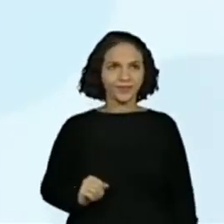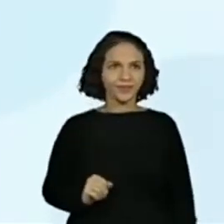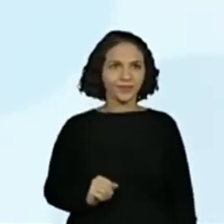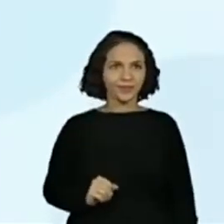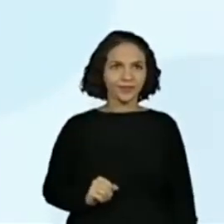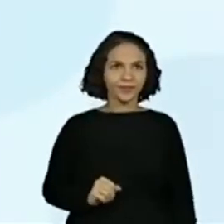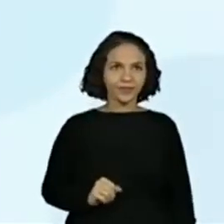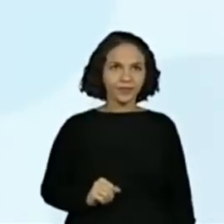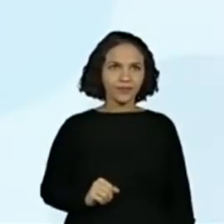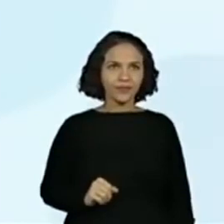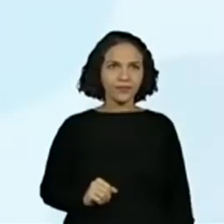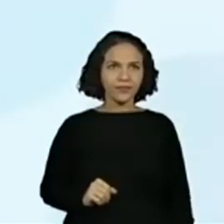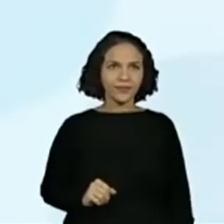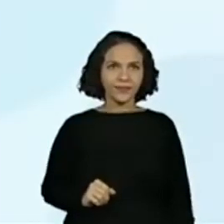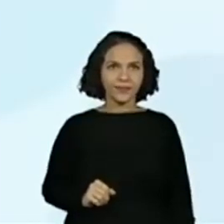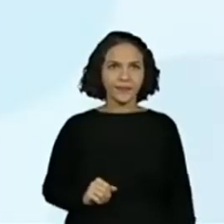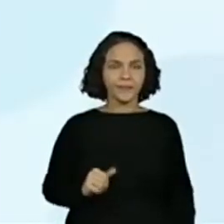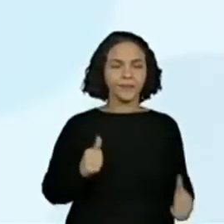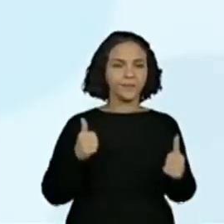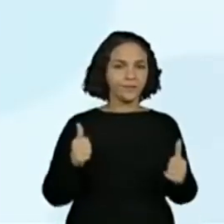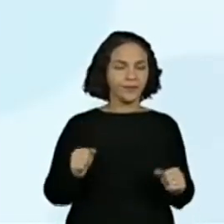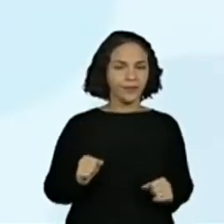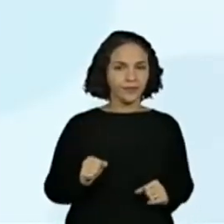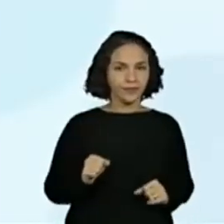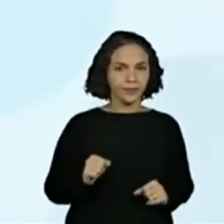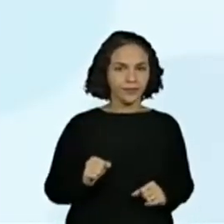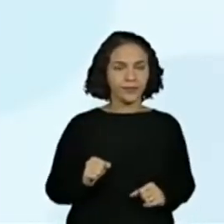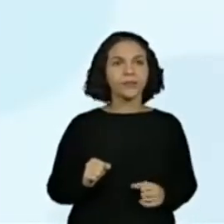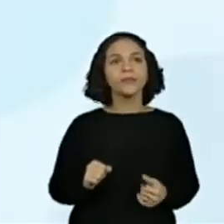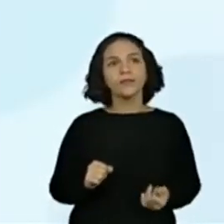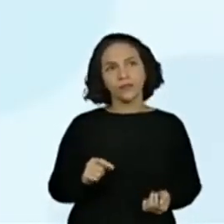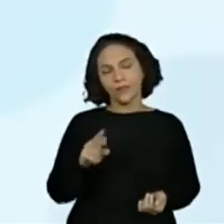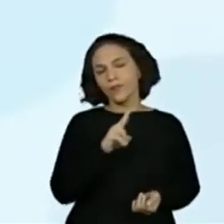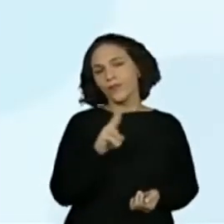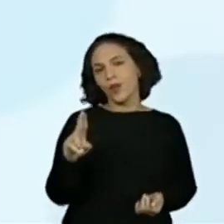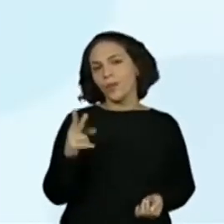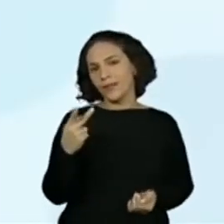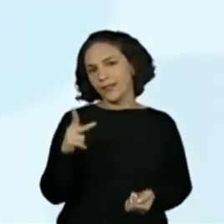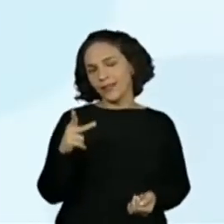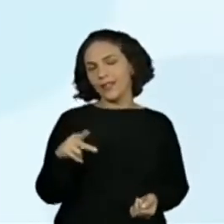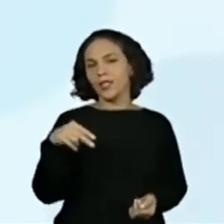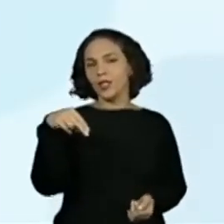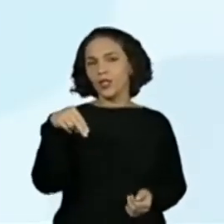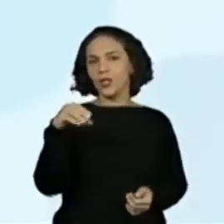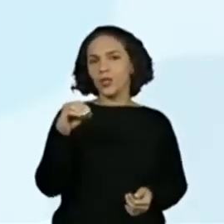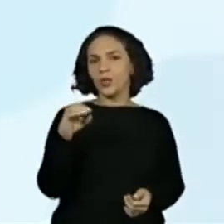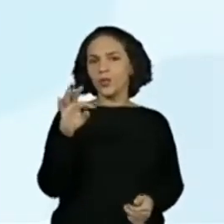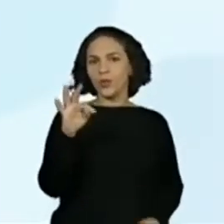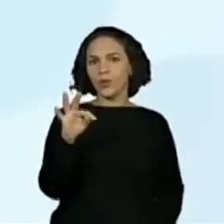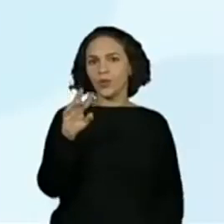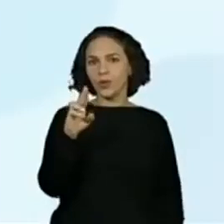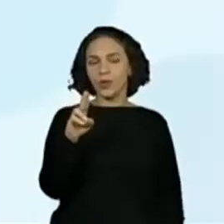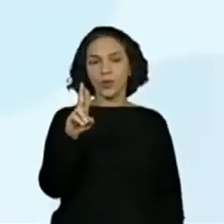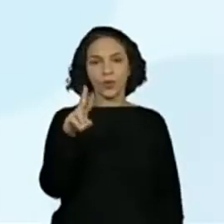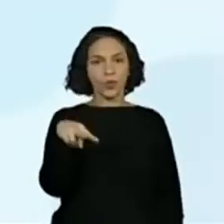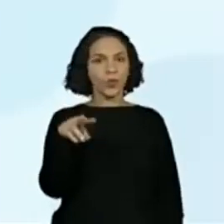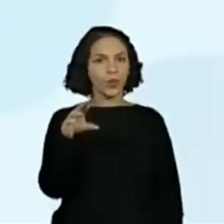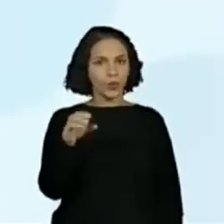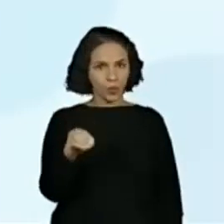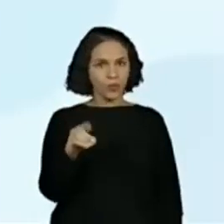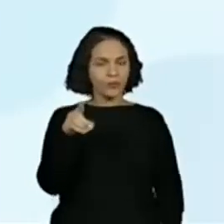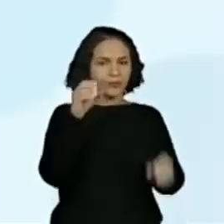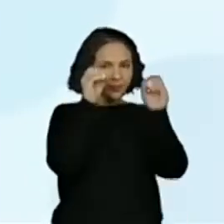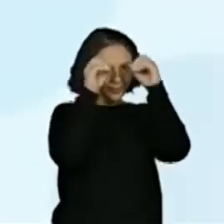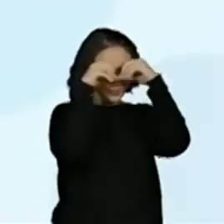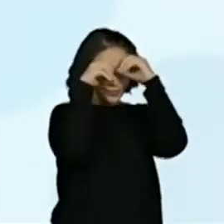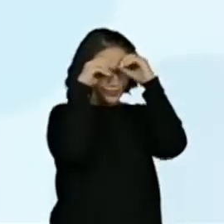Vilão noturno. É. Que atende, né, ali, pelo nome de noturno. Está vendo? A professora não está escrevendo frases, são apenas algumas